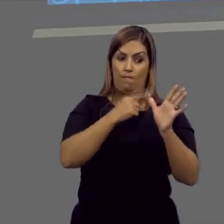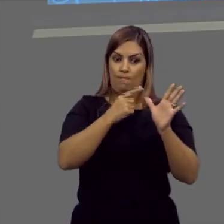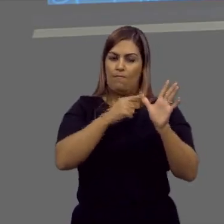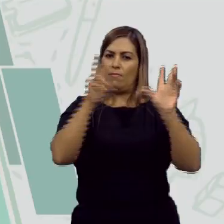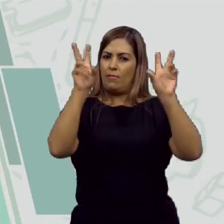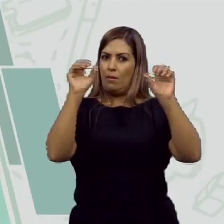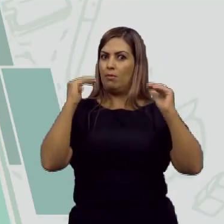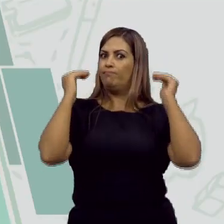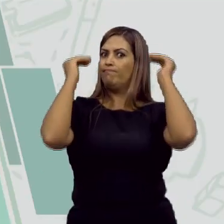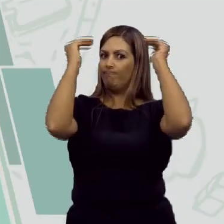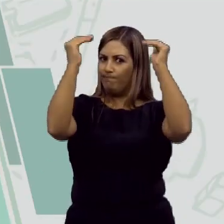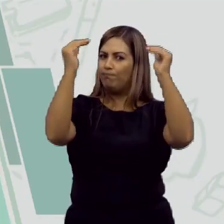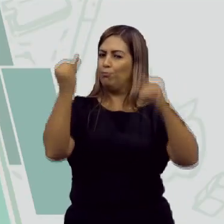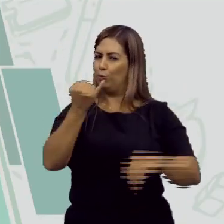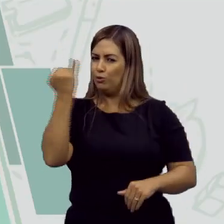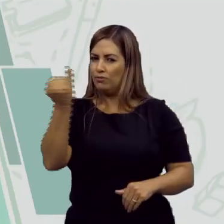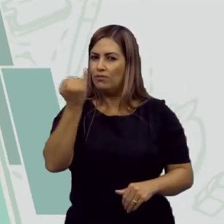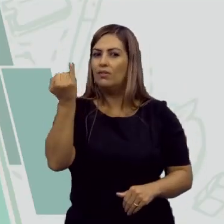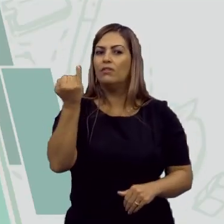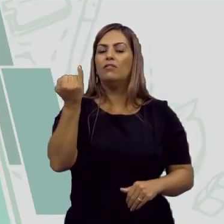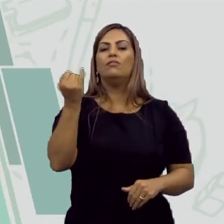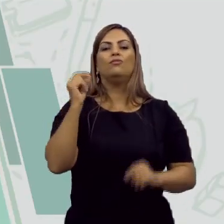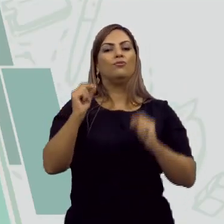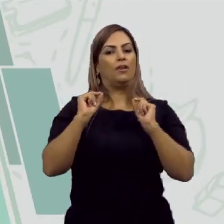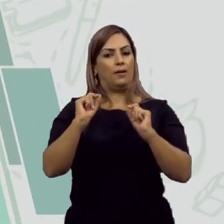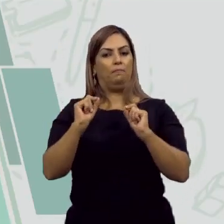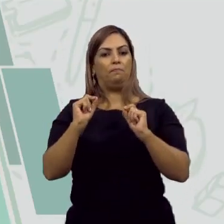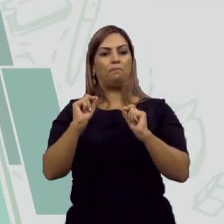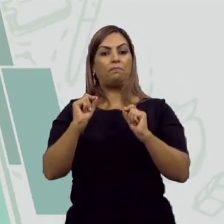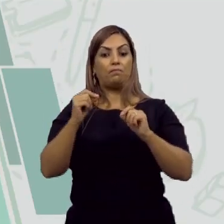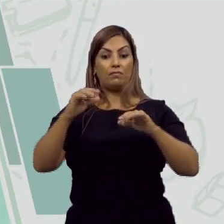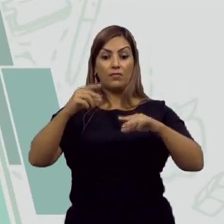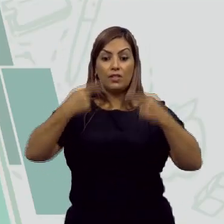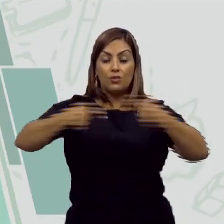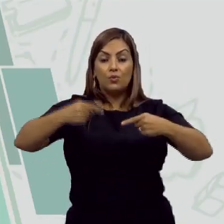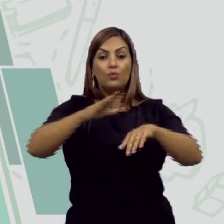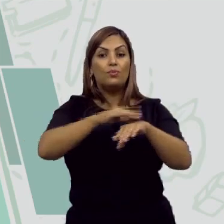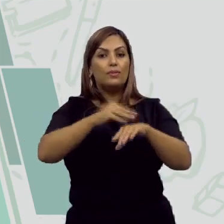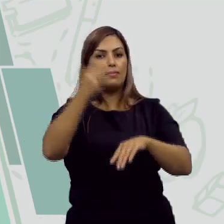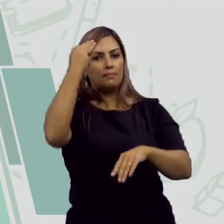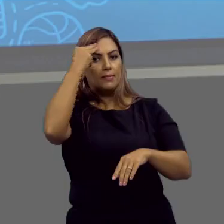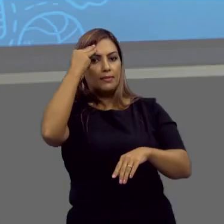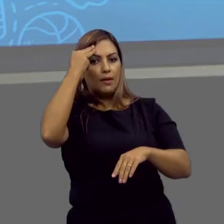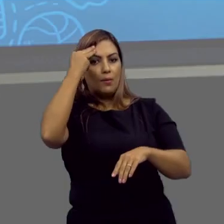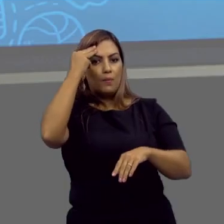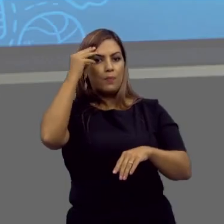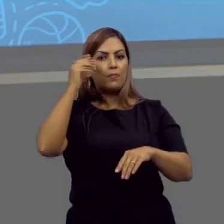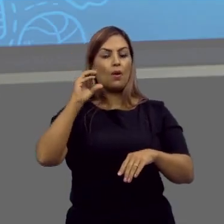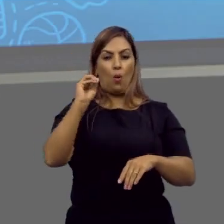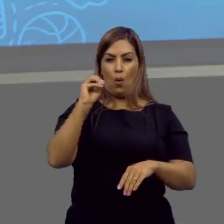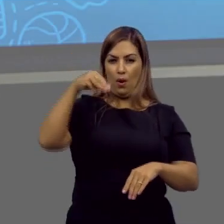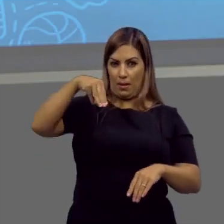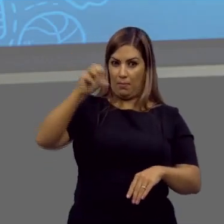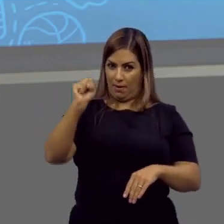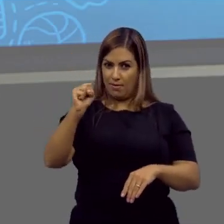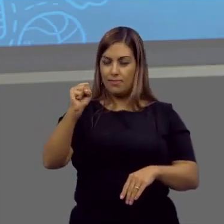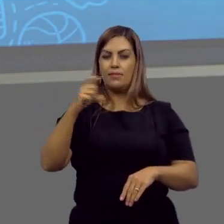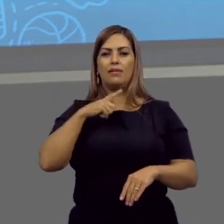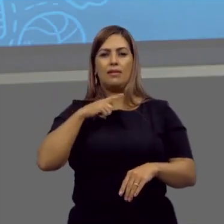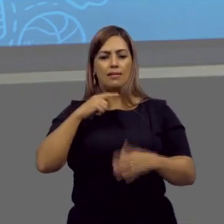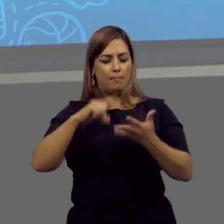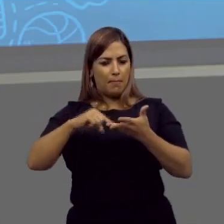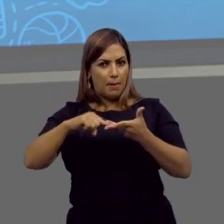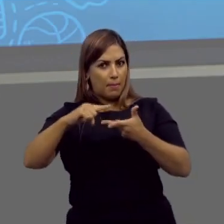relevância é a importância de se discutir sobre as doenças mentais. A Organização Mundial da Saúde